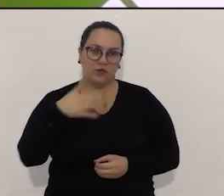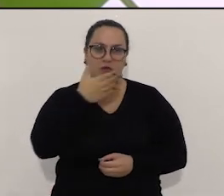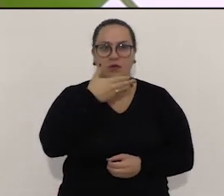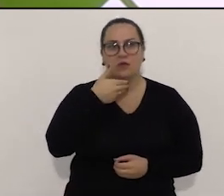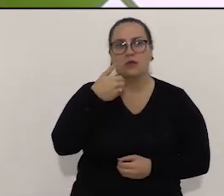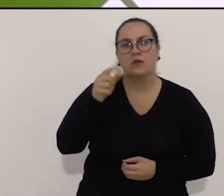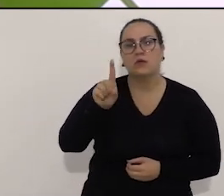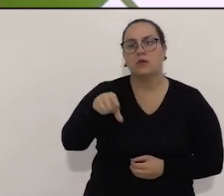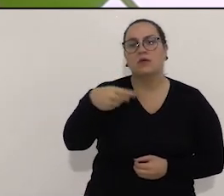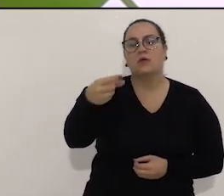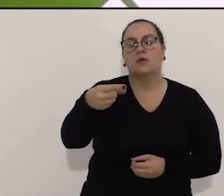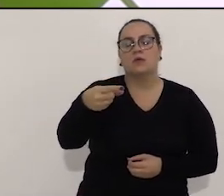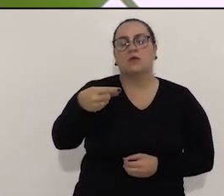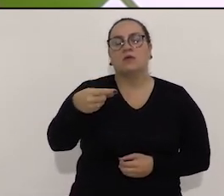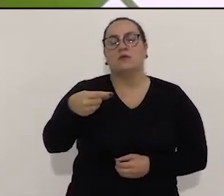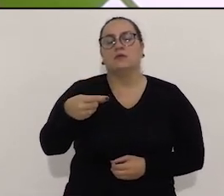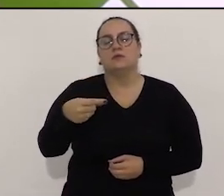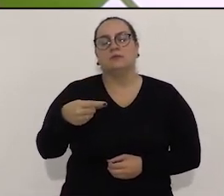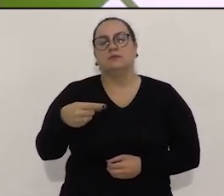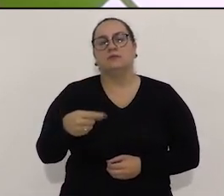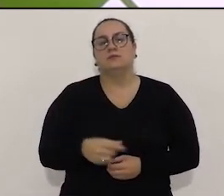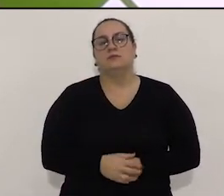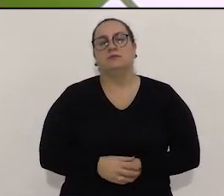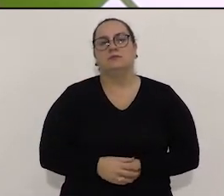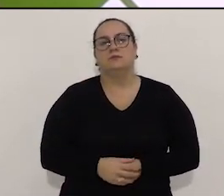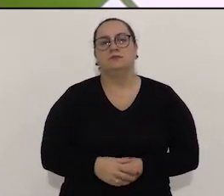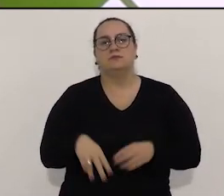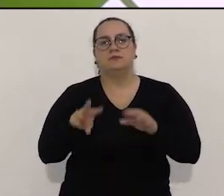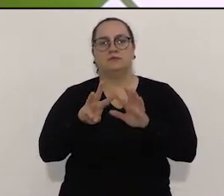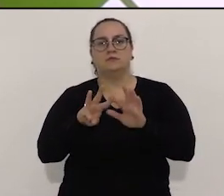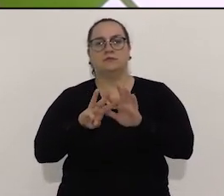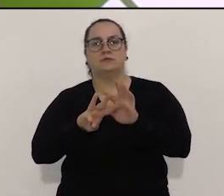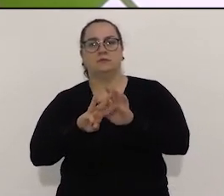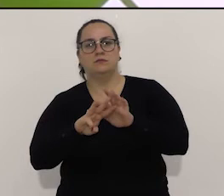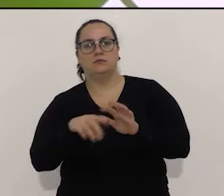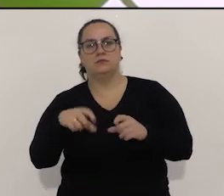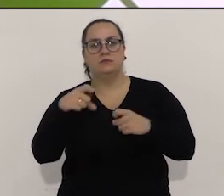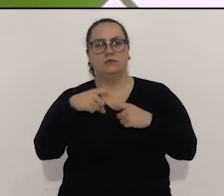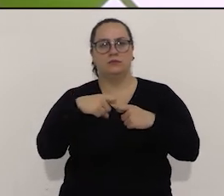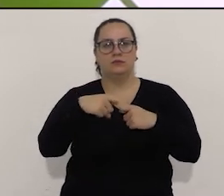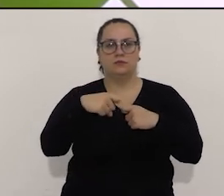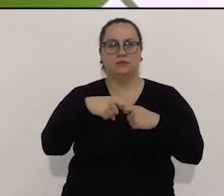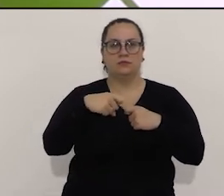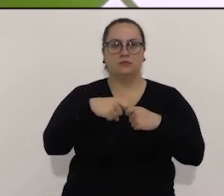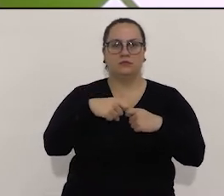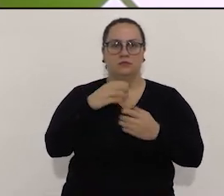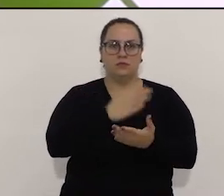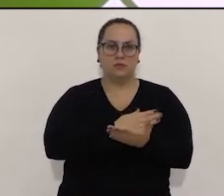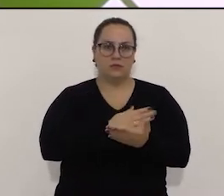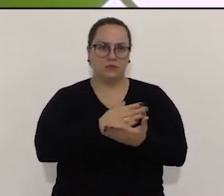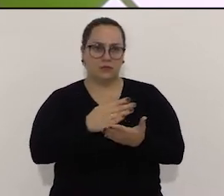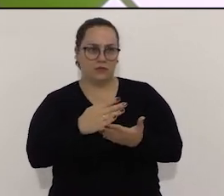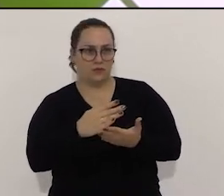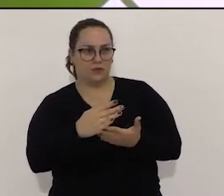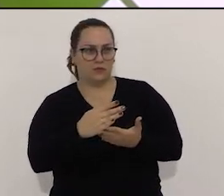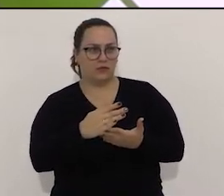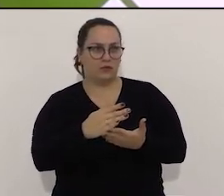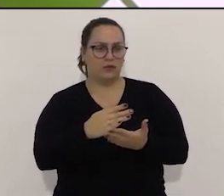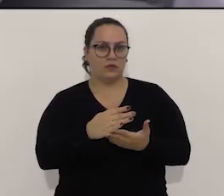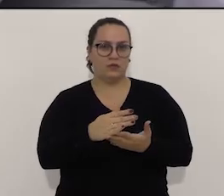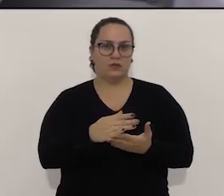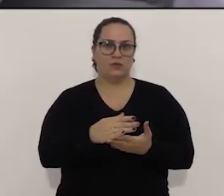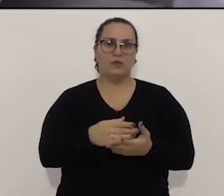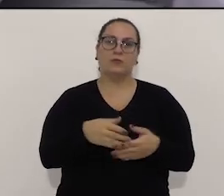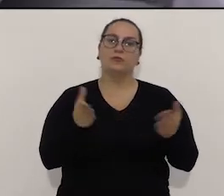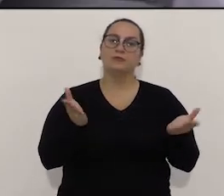de qualidade nos próximos períodos. E nós, meus três médicos que me apoiam na cidade, já estão me dando o maior apoio nessa iniciativa, ou seja... Ok,